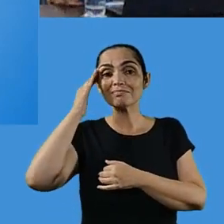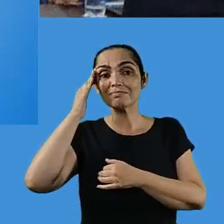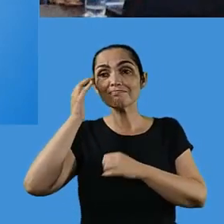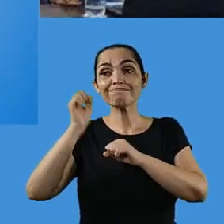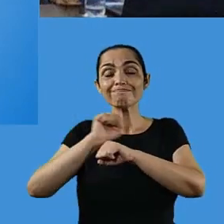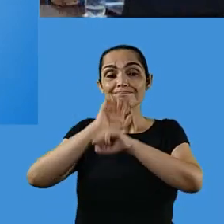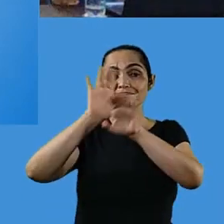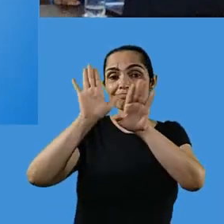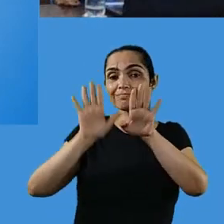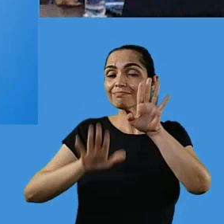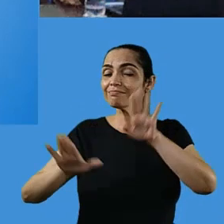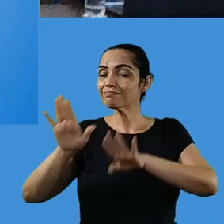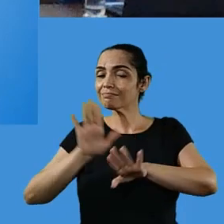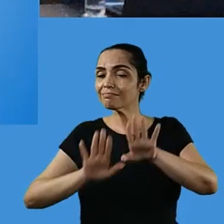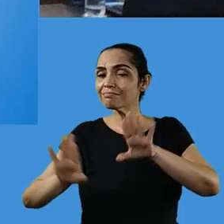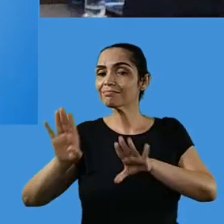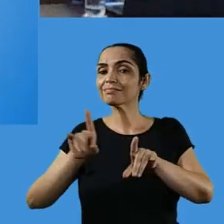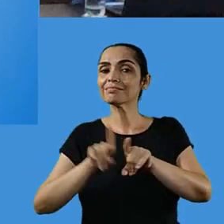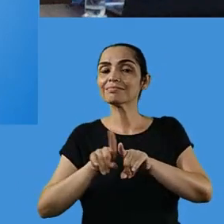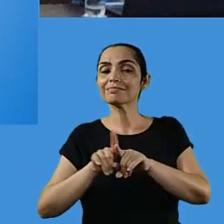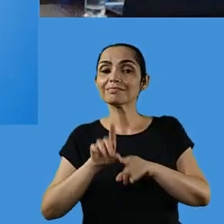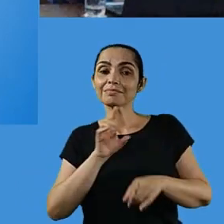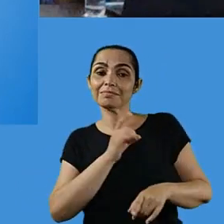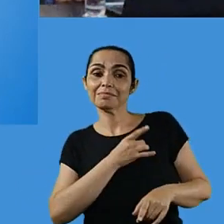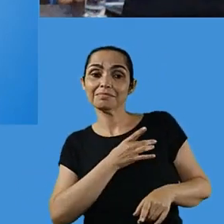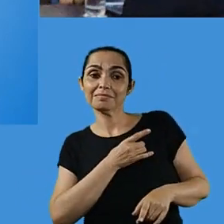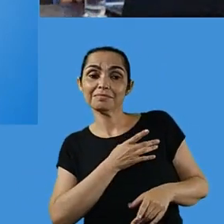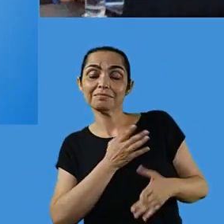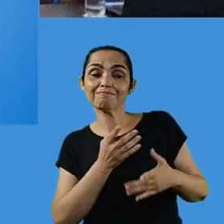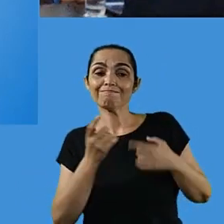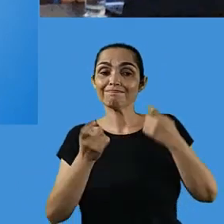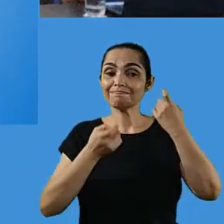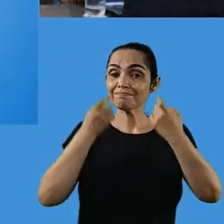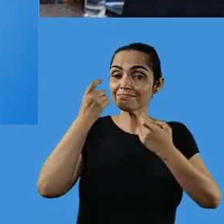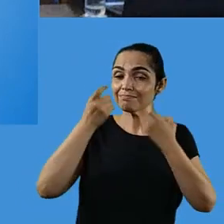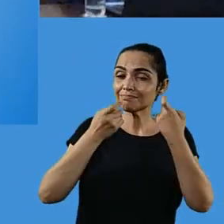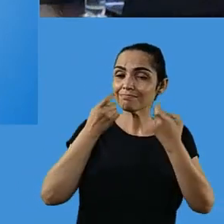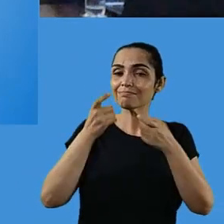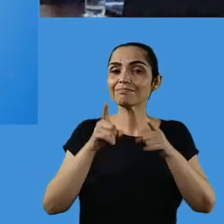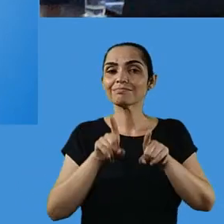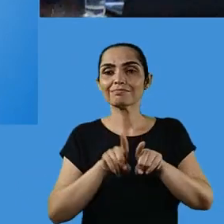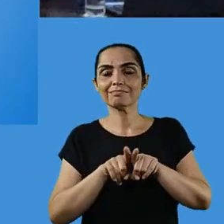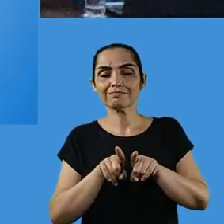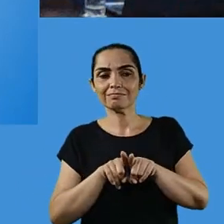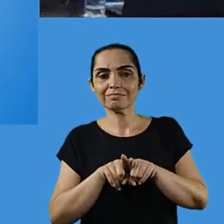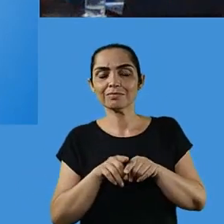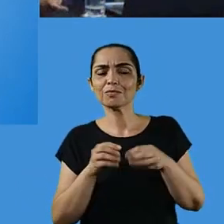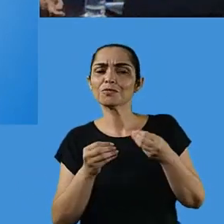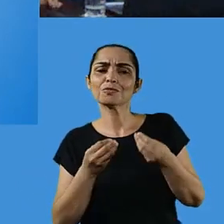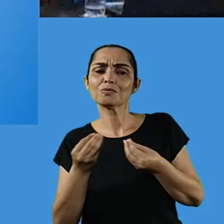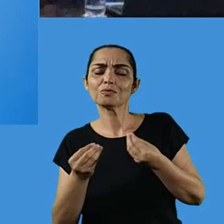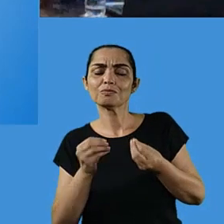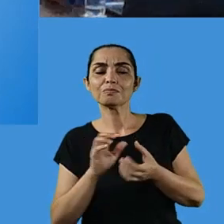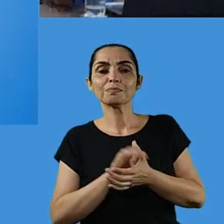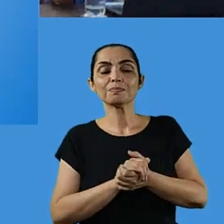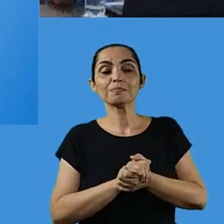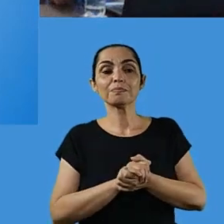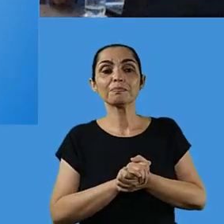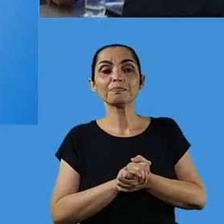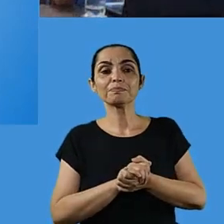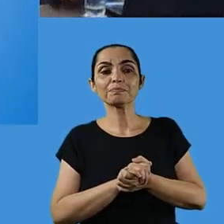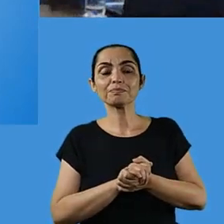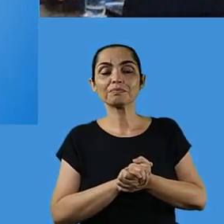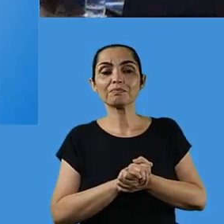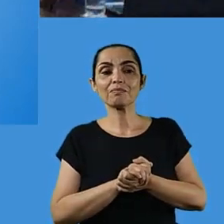adulto, ele compreende melhor as coisas e sente, às vezes, até um, assim, até eu não digo mais,